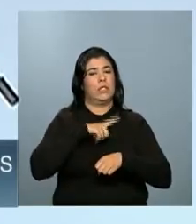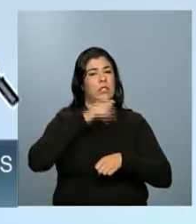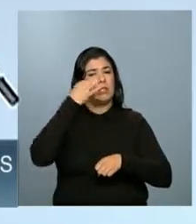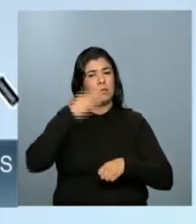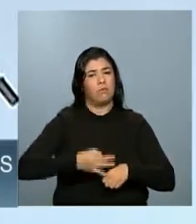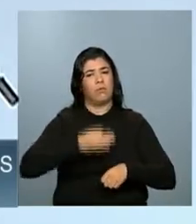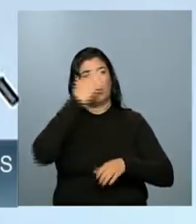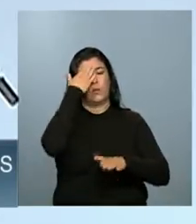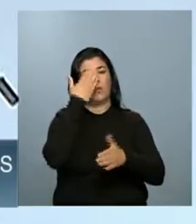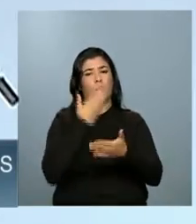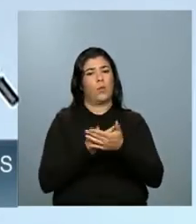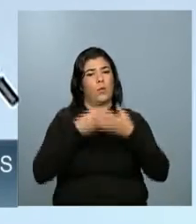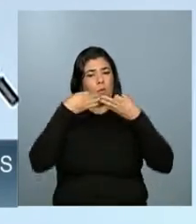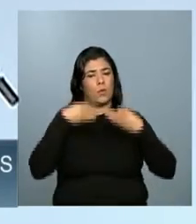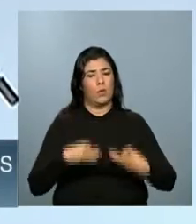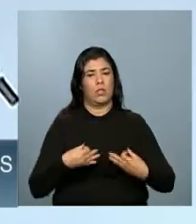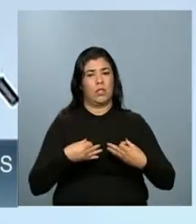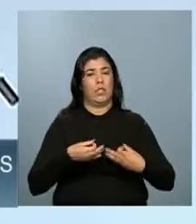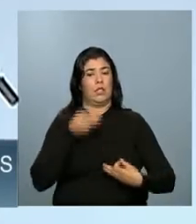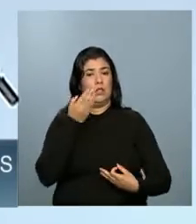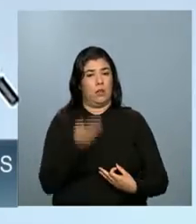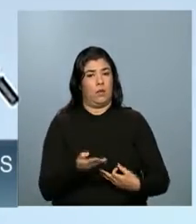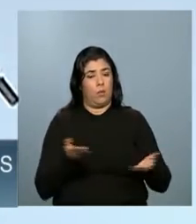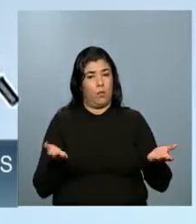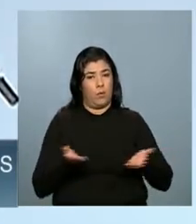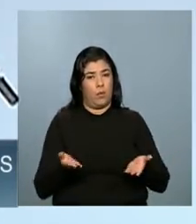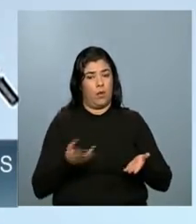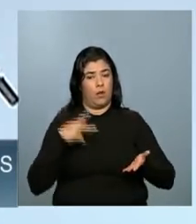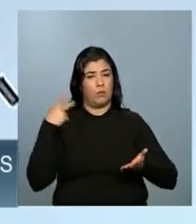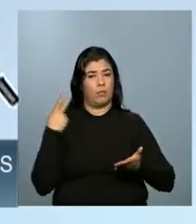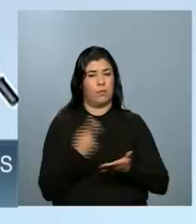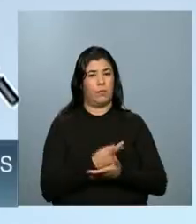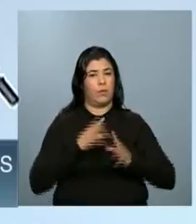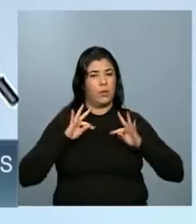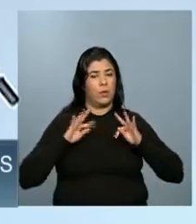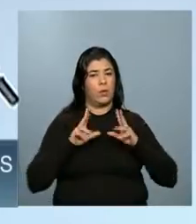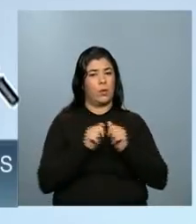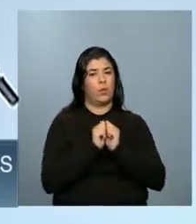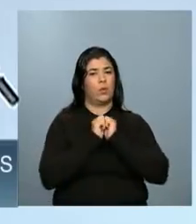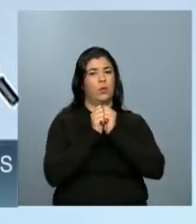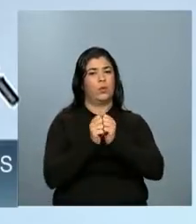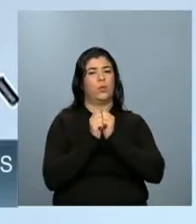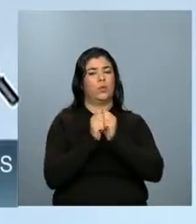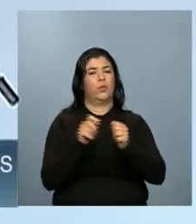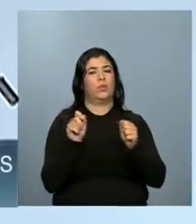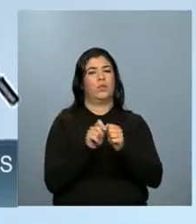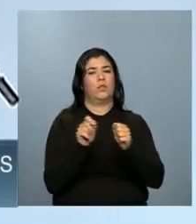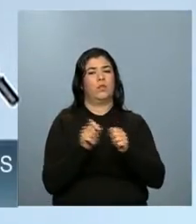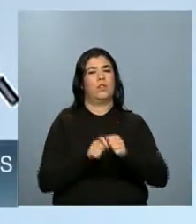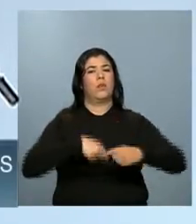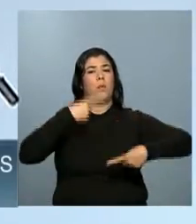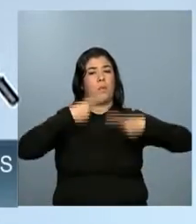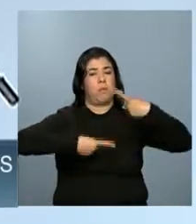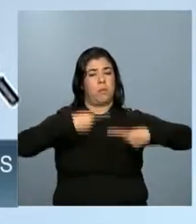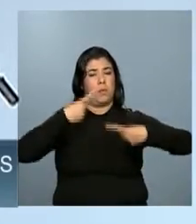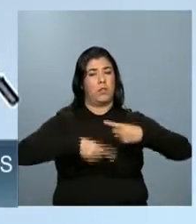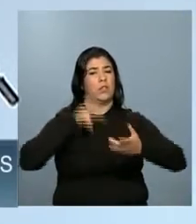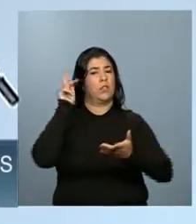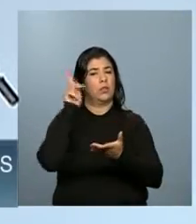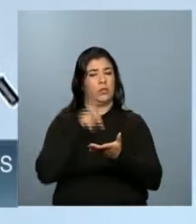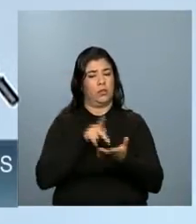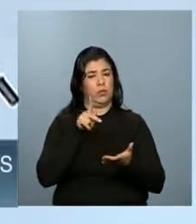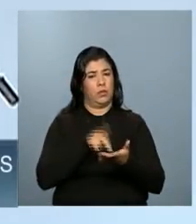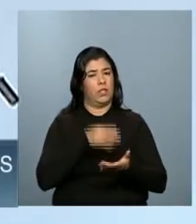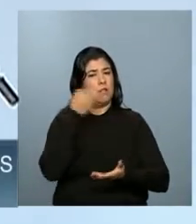absoluta convicção que, nesse momento aqui, nós estamos fazendo a política verdadeira,